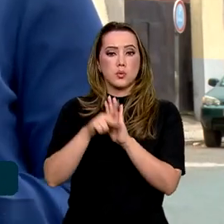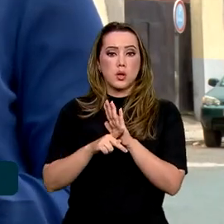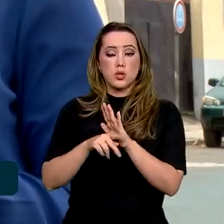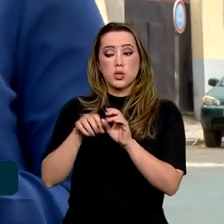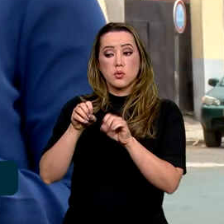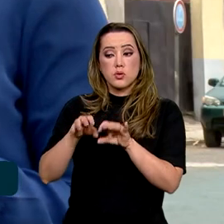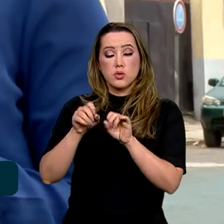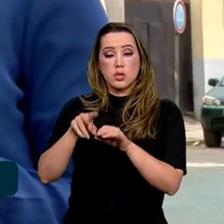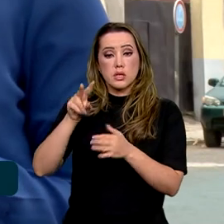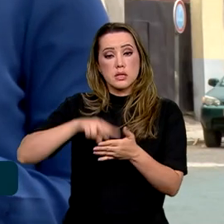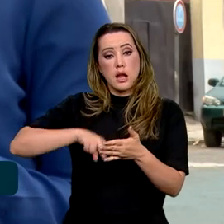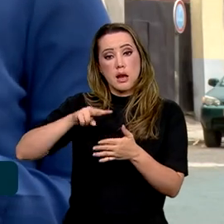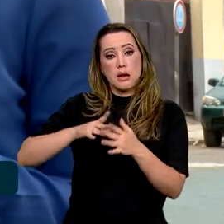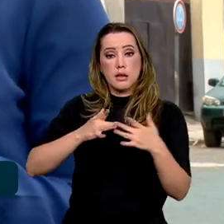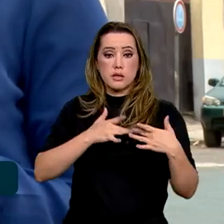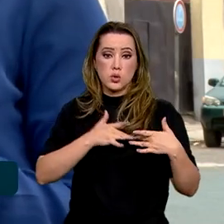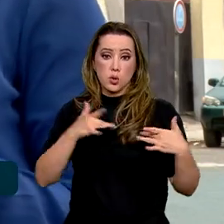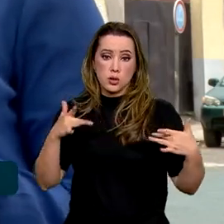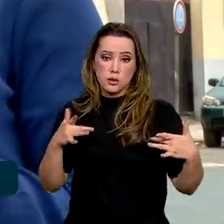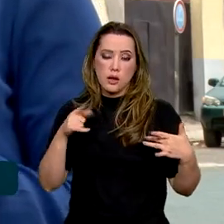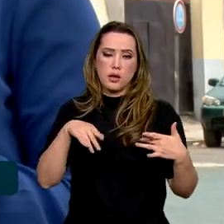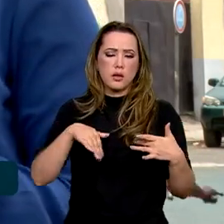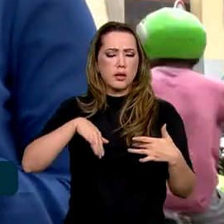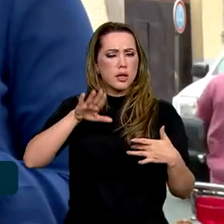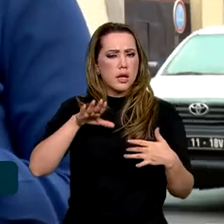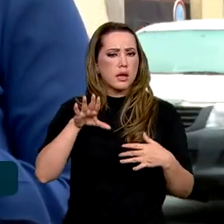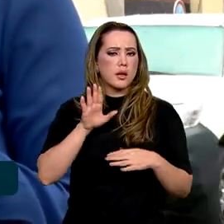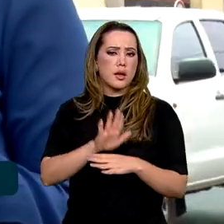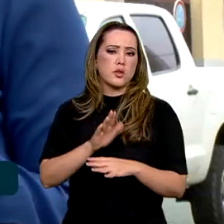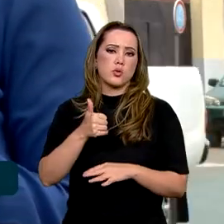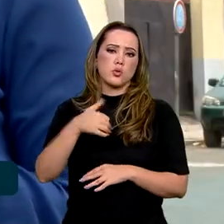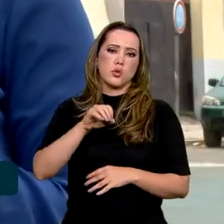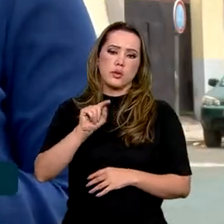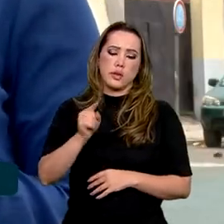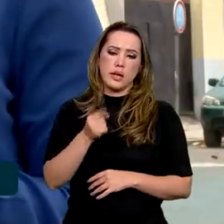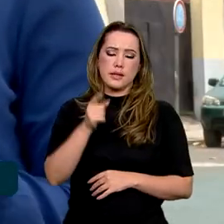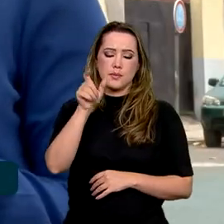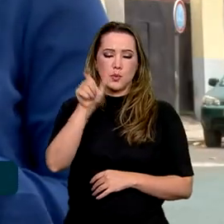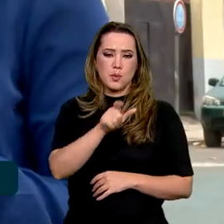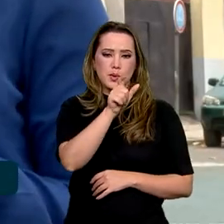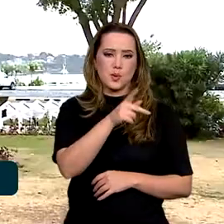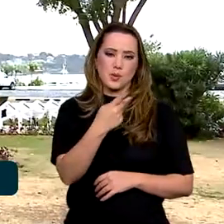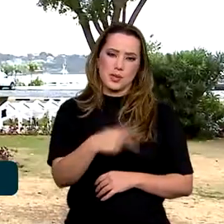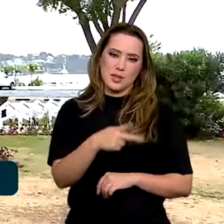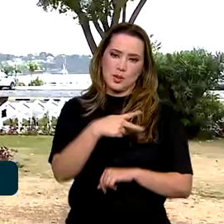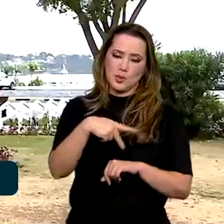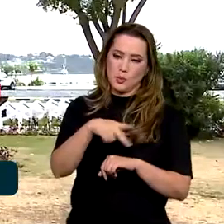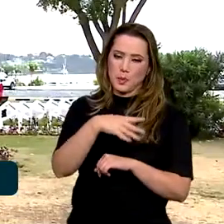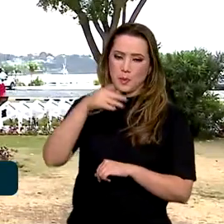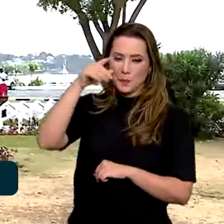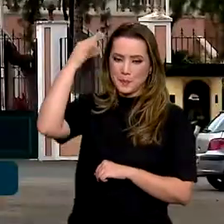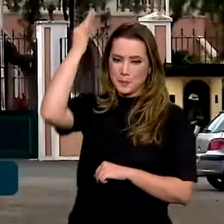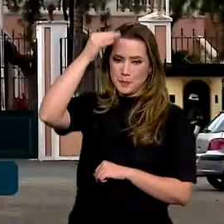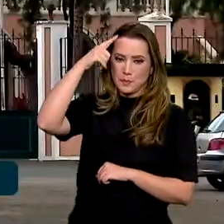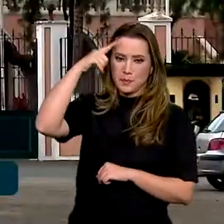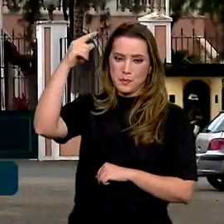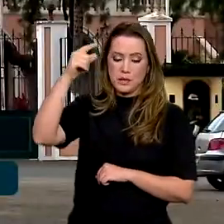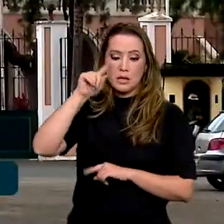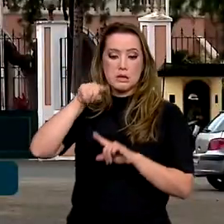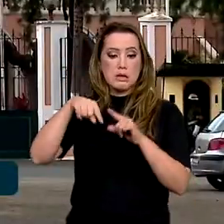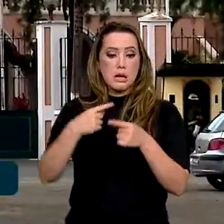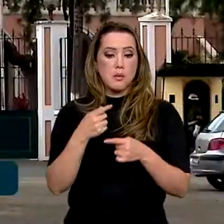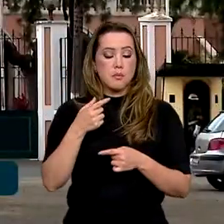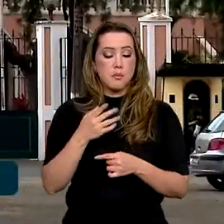alfabetização solidária que beneficiou mais de 10 mil cidadãos santomenses. Depois, em 2003, com a